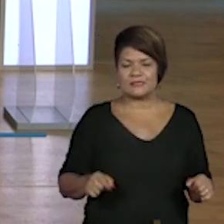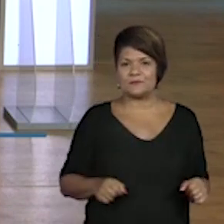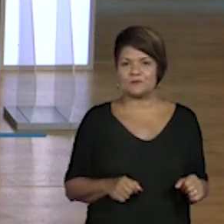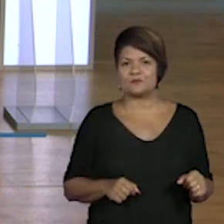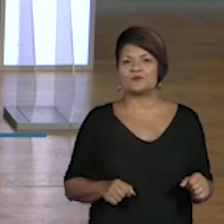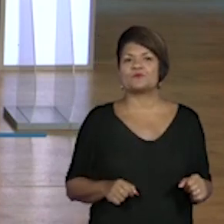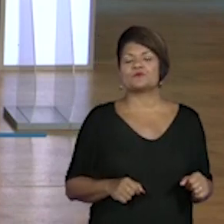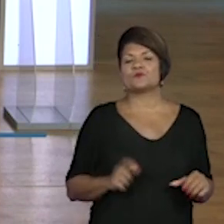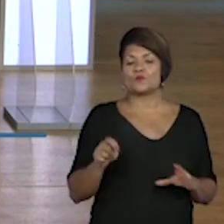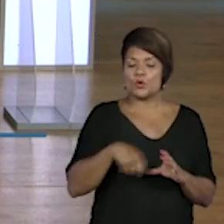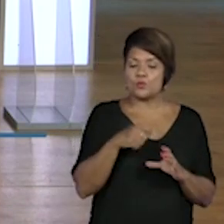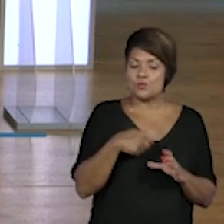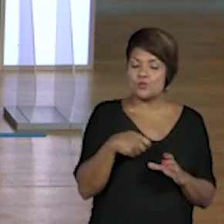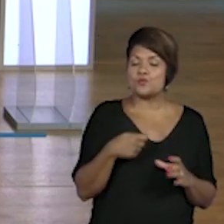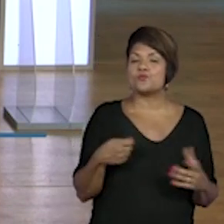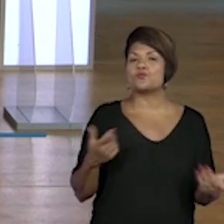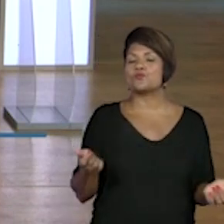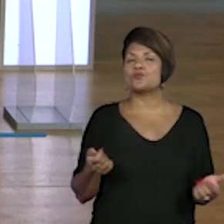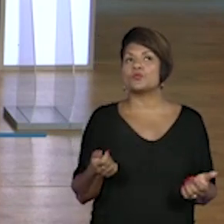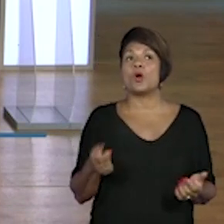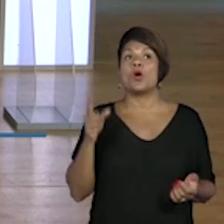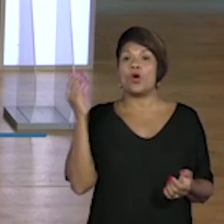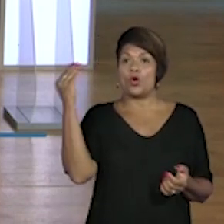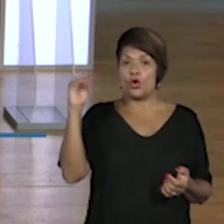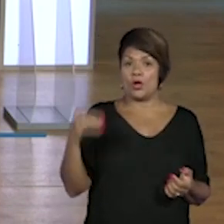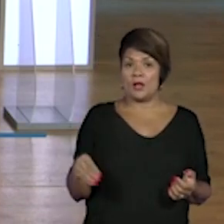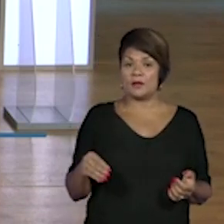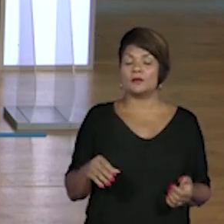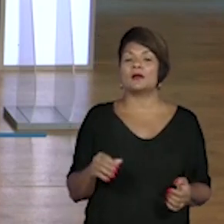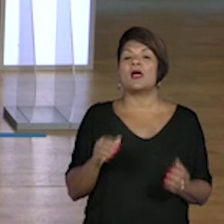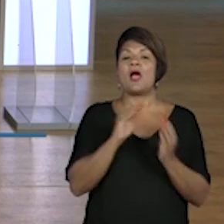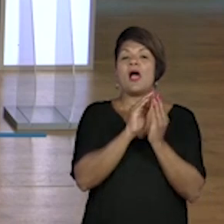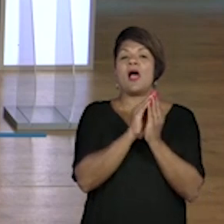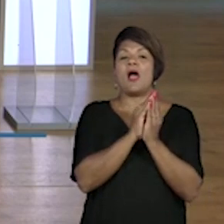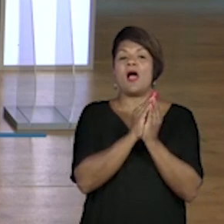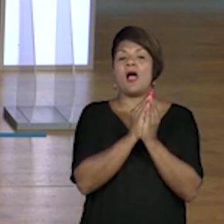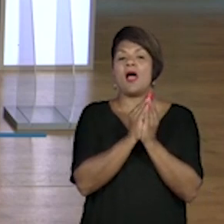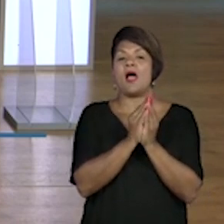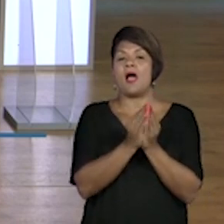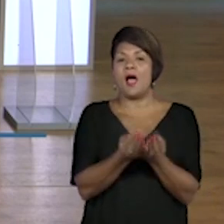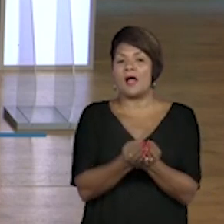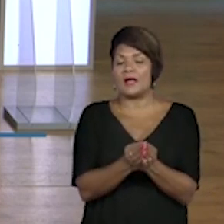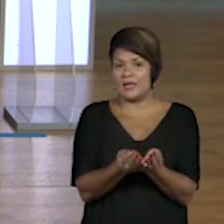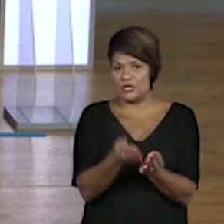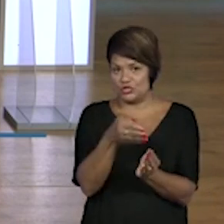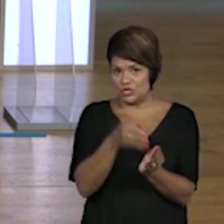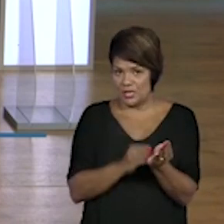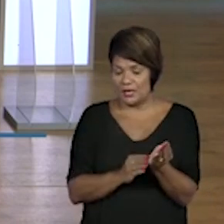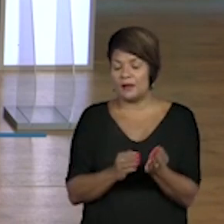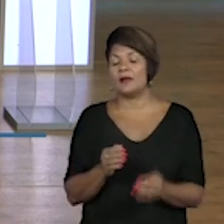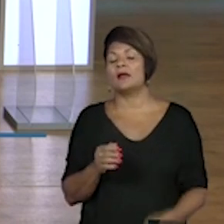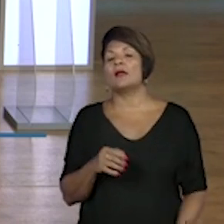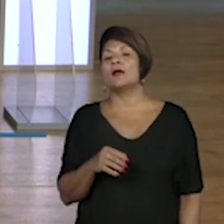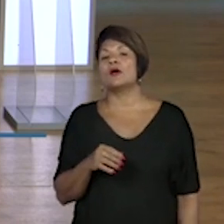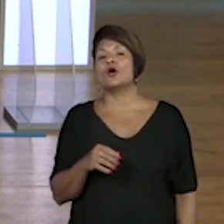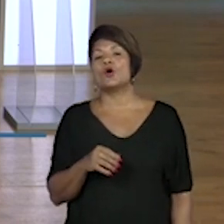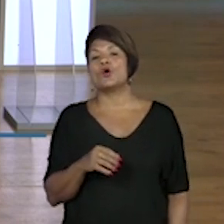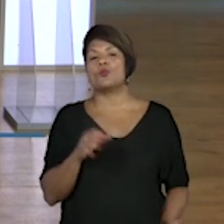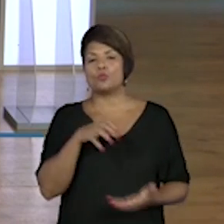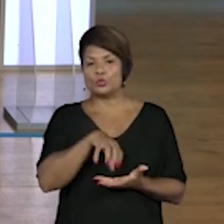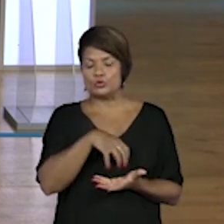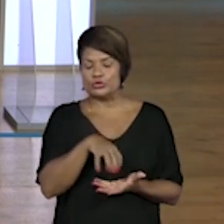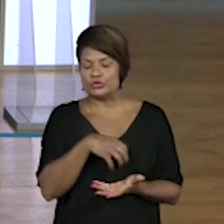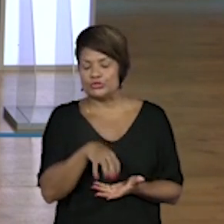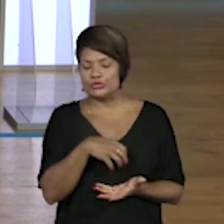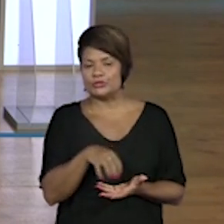né, culinária que tenha sido? Colocar algumas aí, ó, acarajé, pudim, canjica, feijoada,